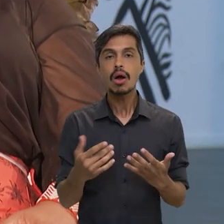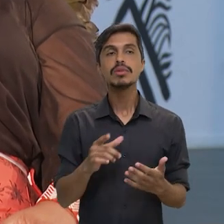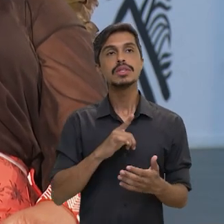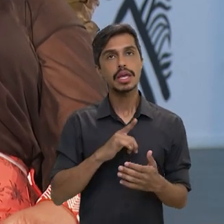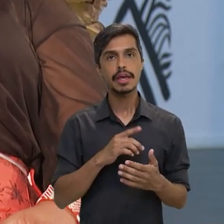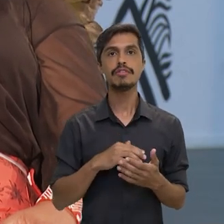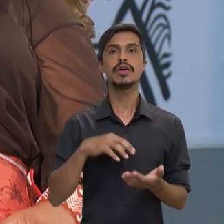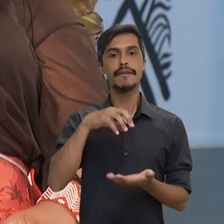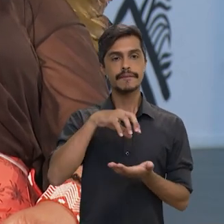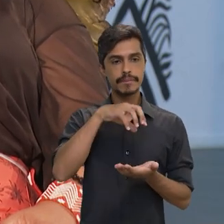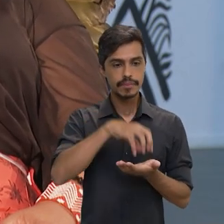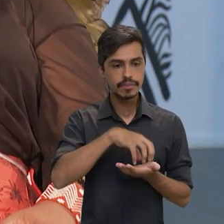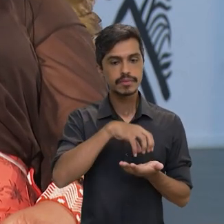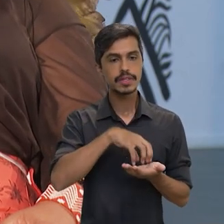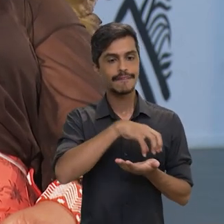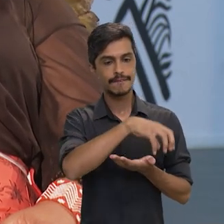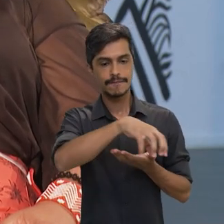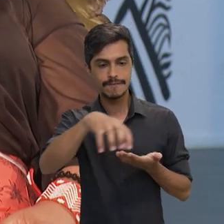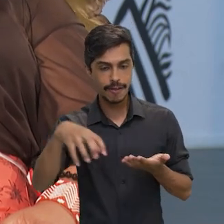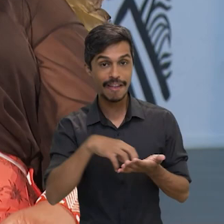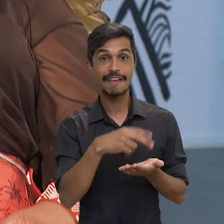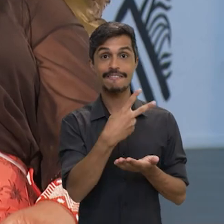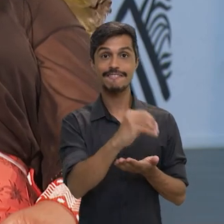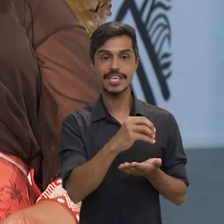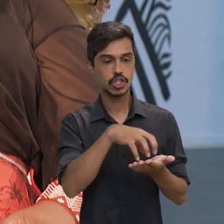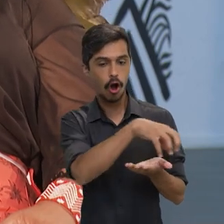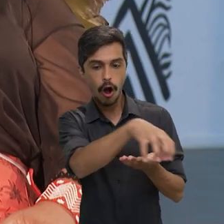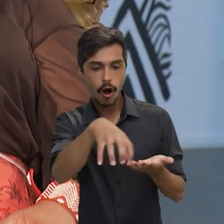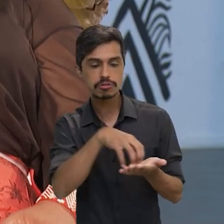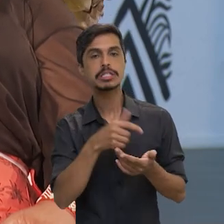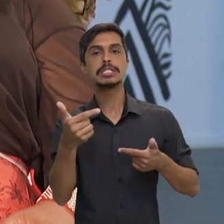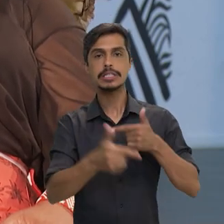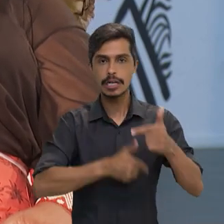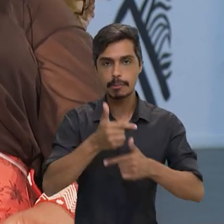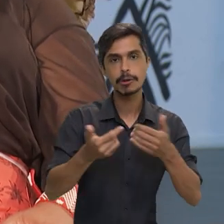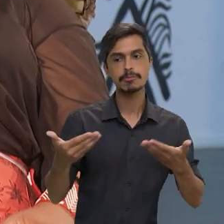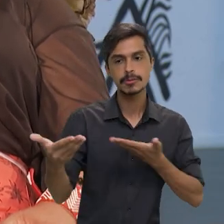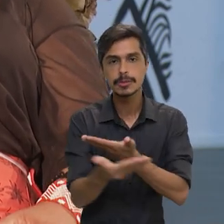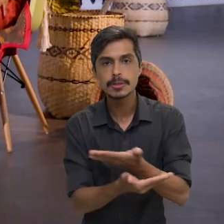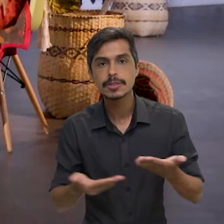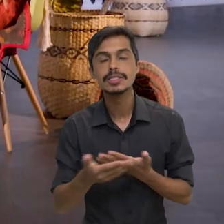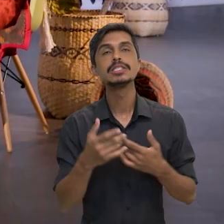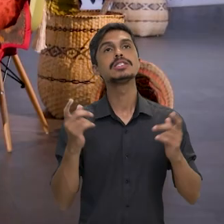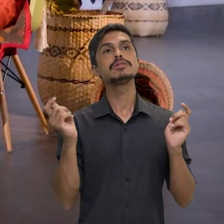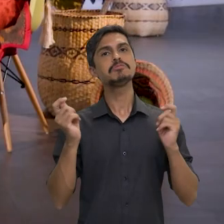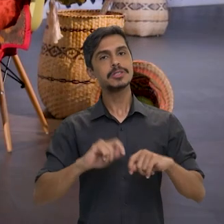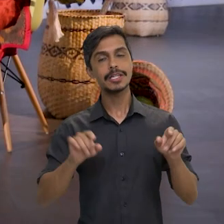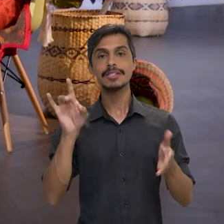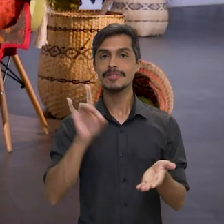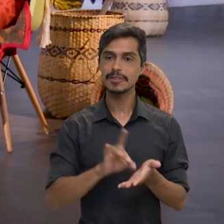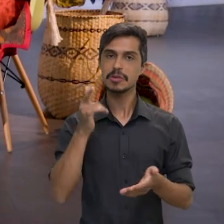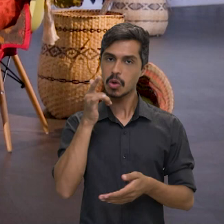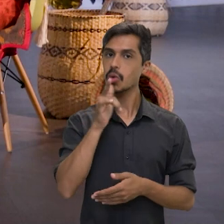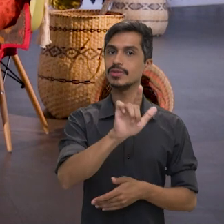houve um envolvimento ali de mais de 20 órgãos, né? Que trabalhou conjuntamente para que pudesse, de